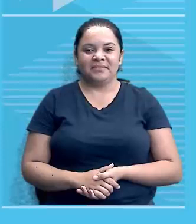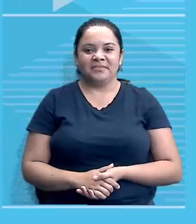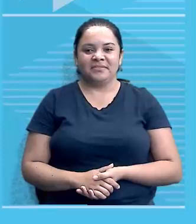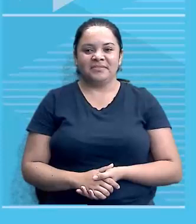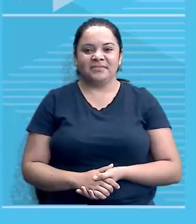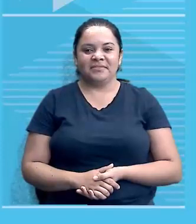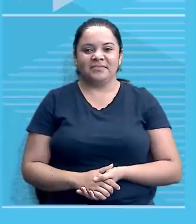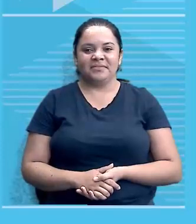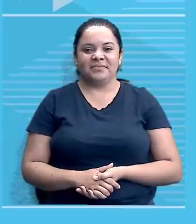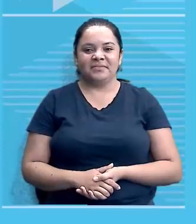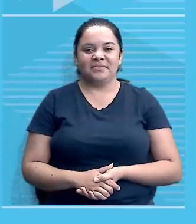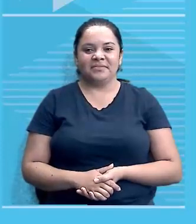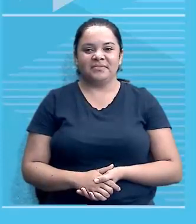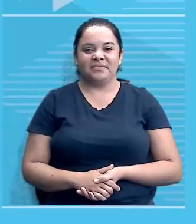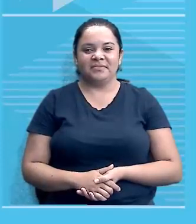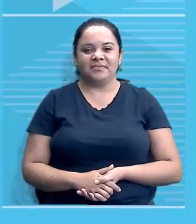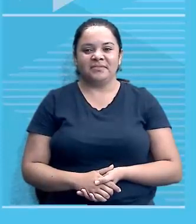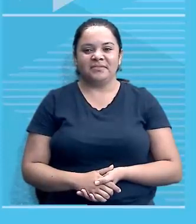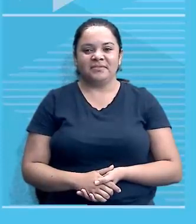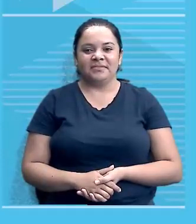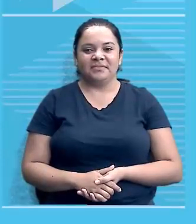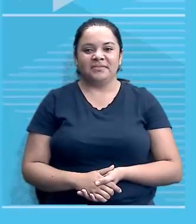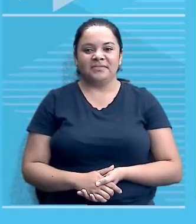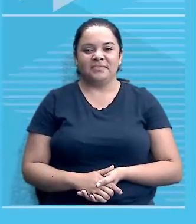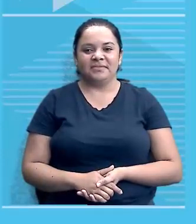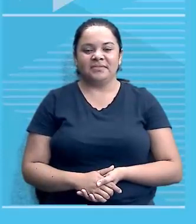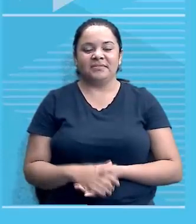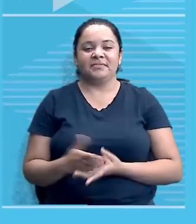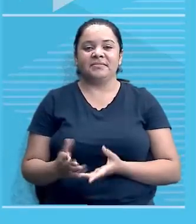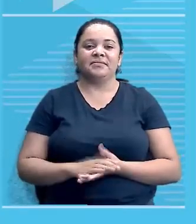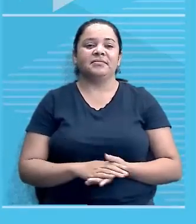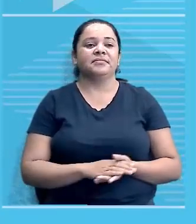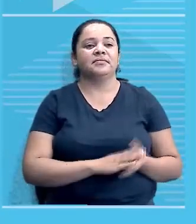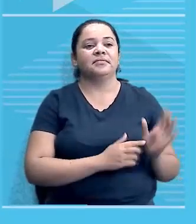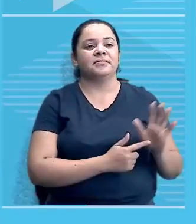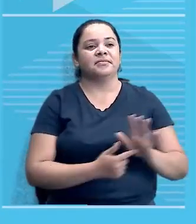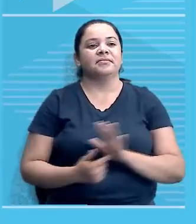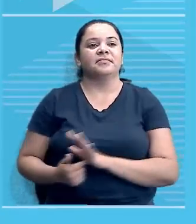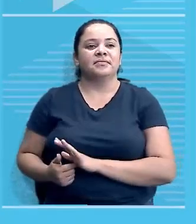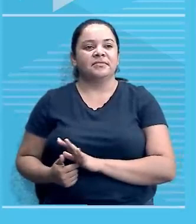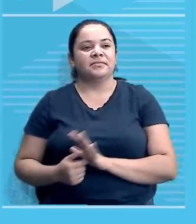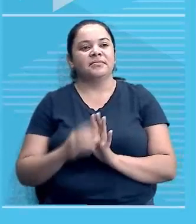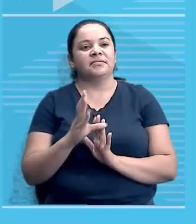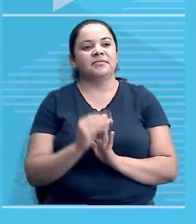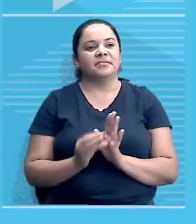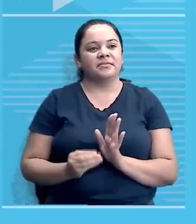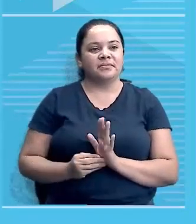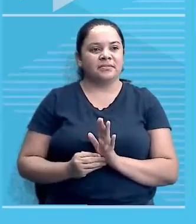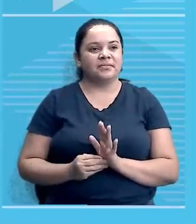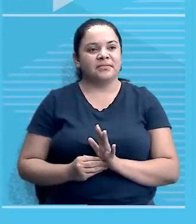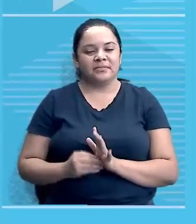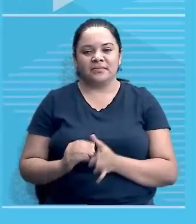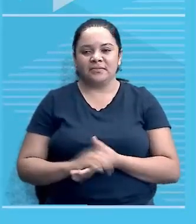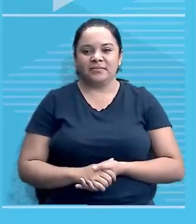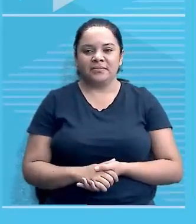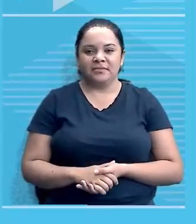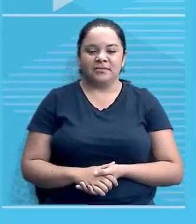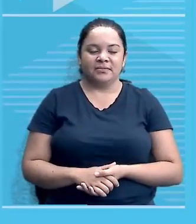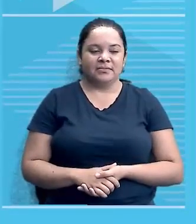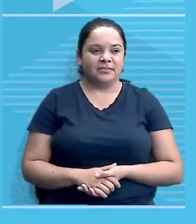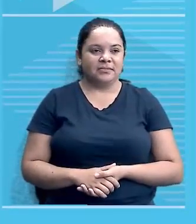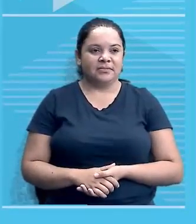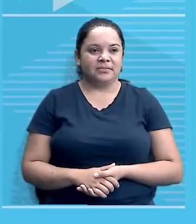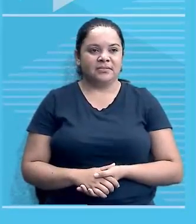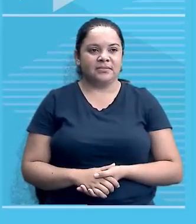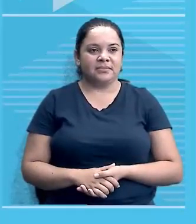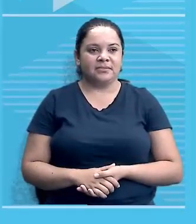sequência sobre a reação dos africanos diante da opressão, da exploração. Nós estamos aqui fazendo, viu